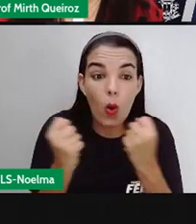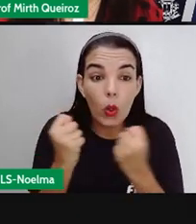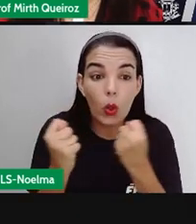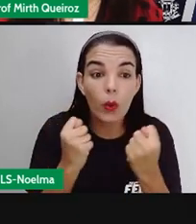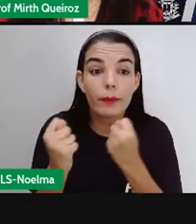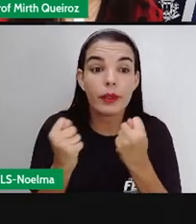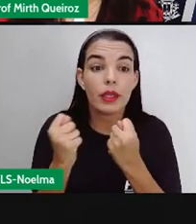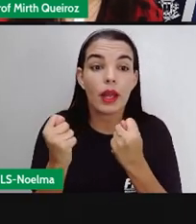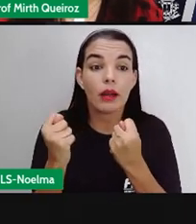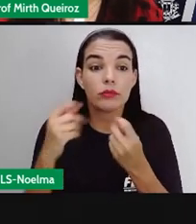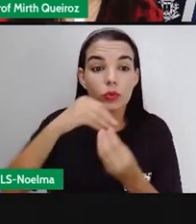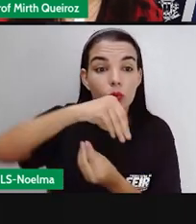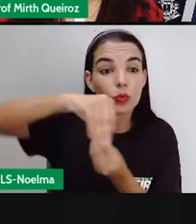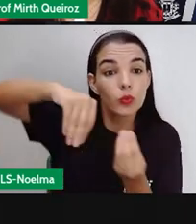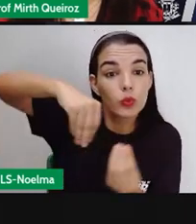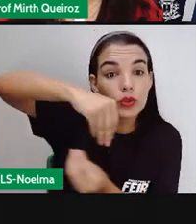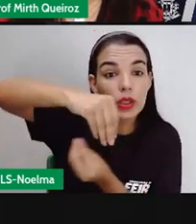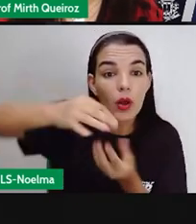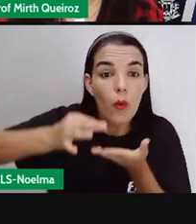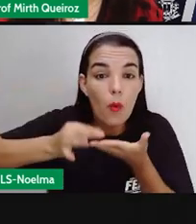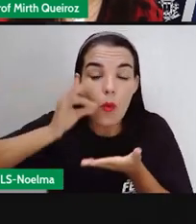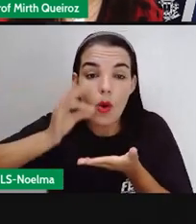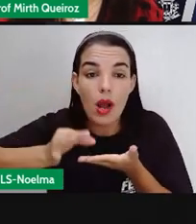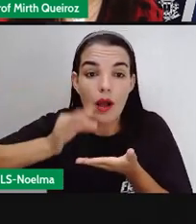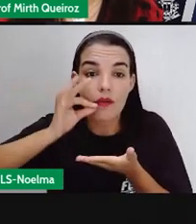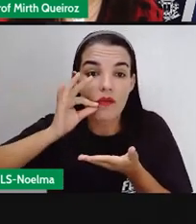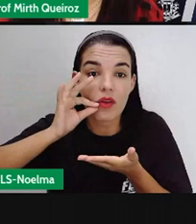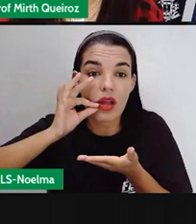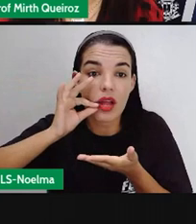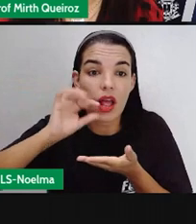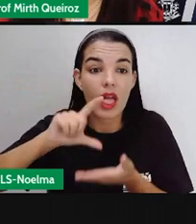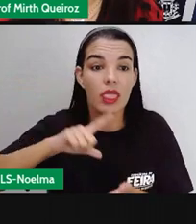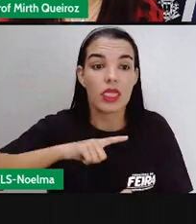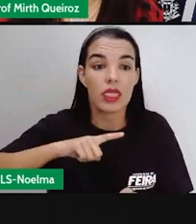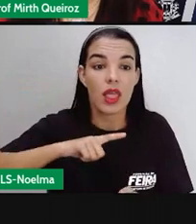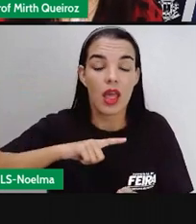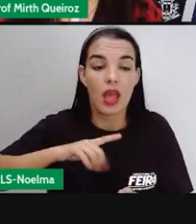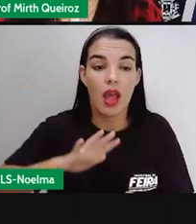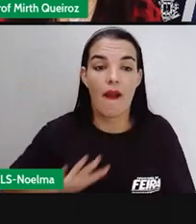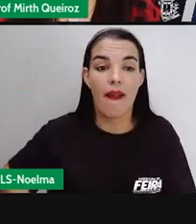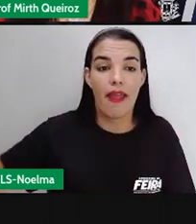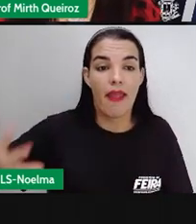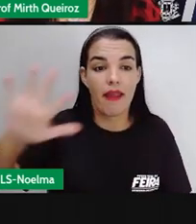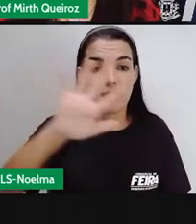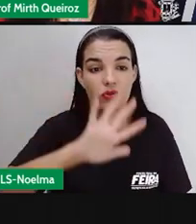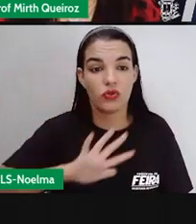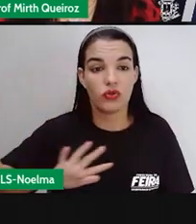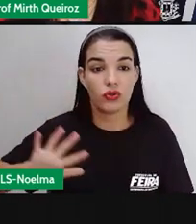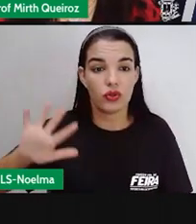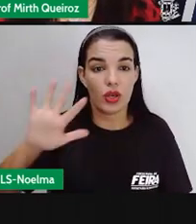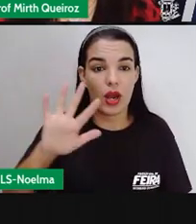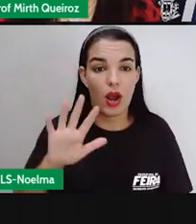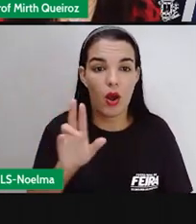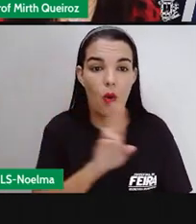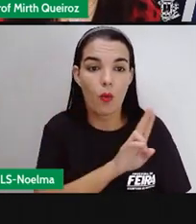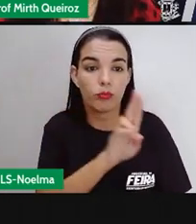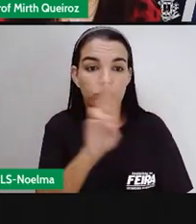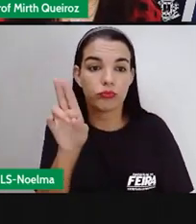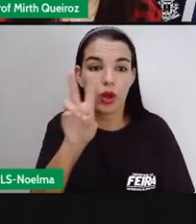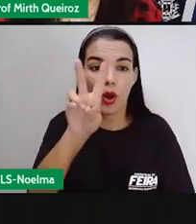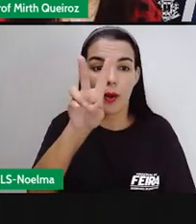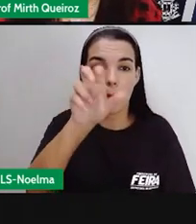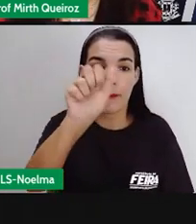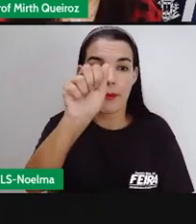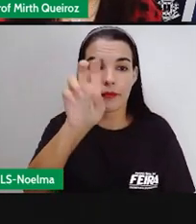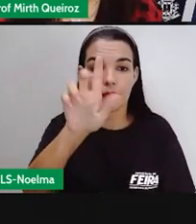região localizada entre as cidades do Rio de Janeiro e São Paulo, né. O Vale do Paraíba está aqui, ó, no